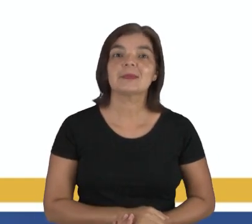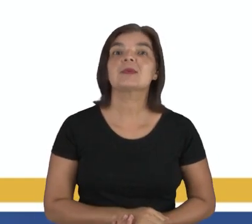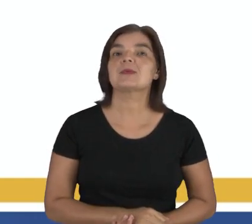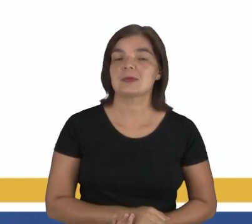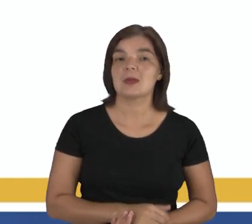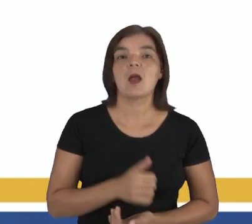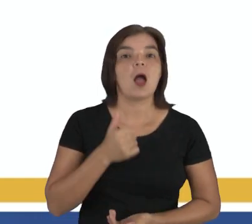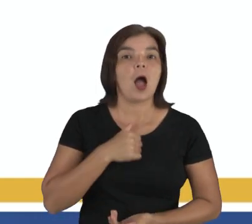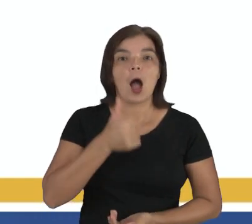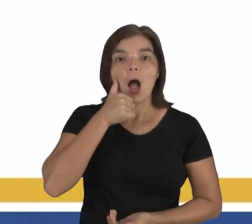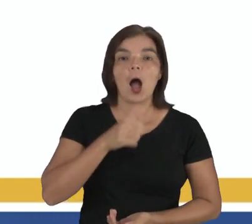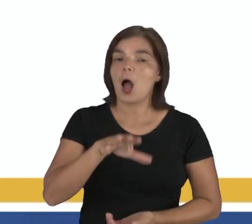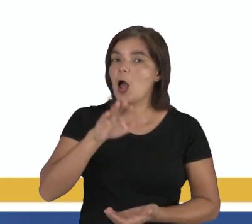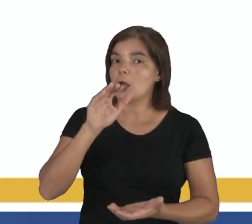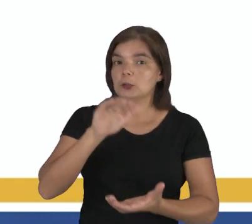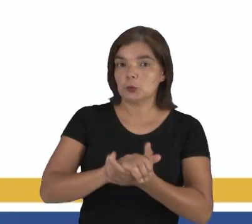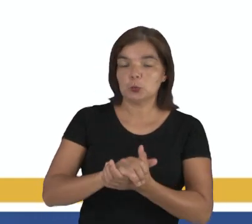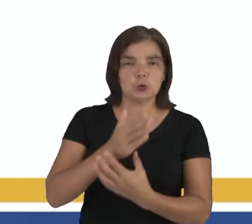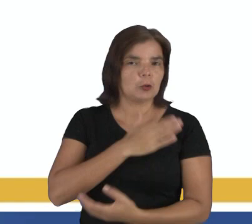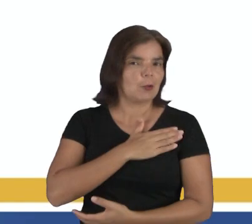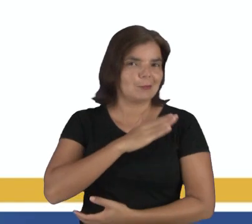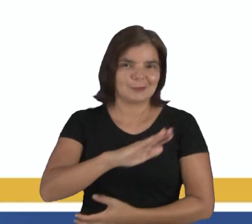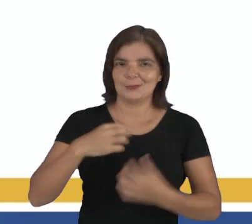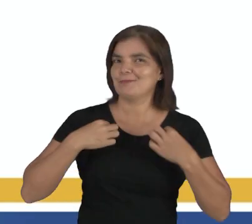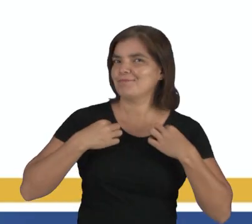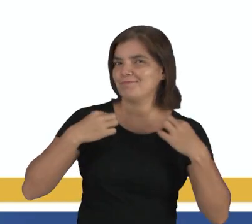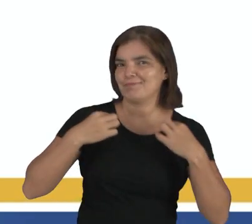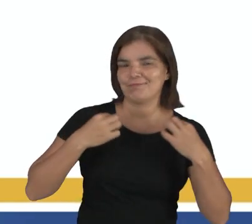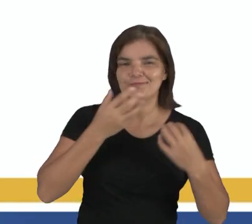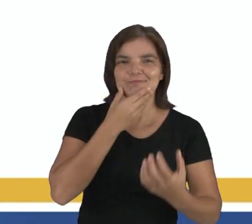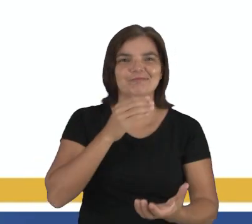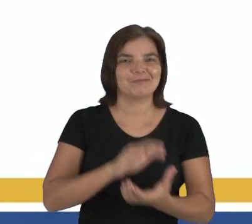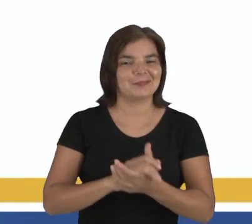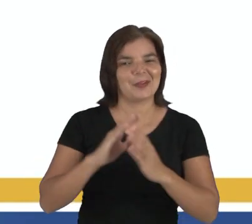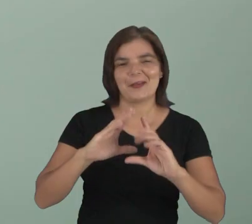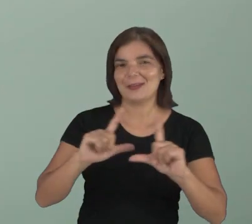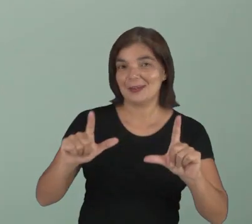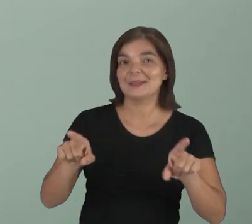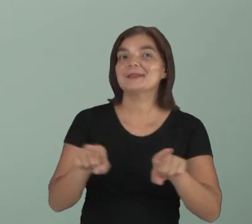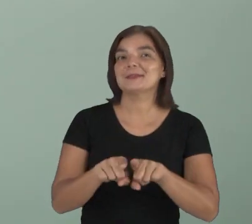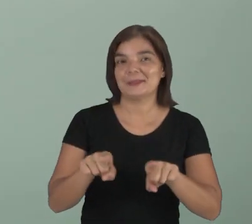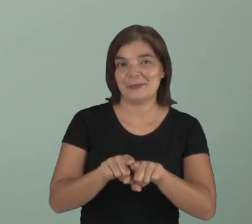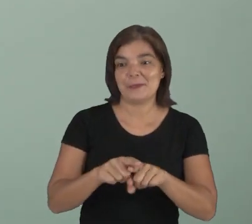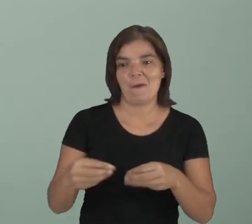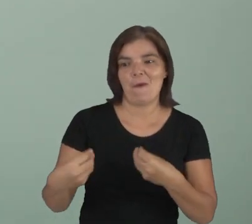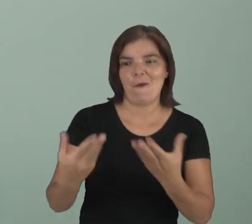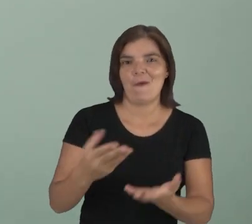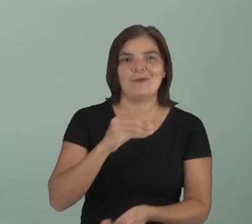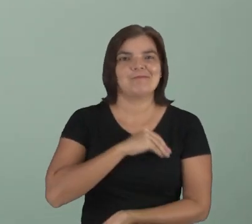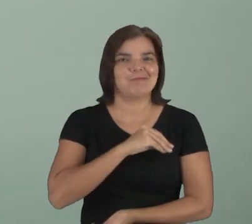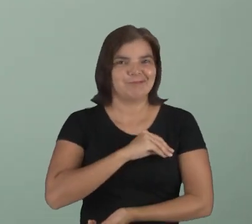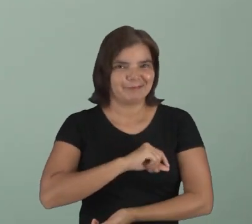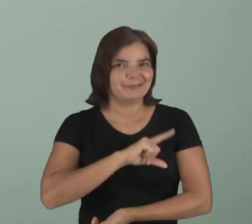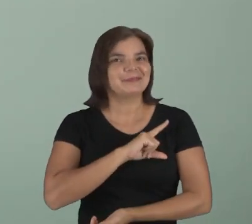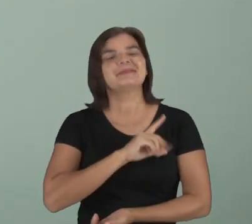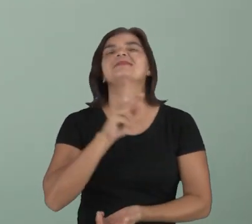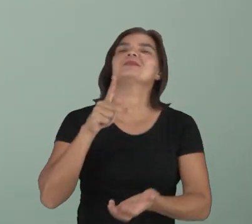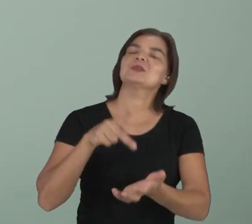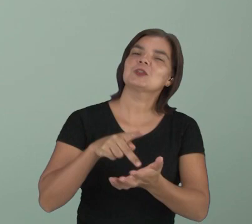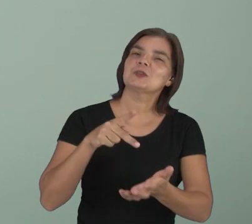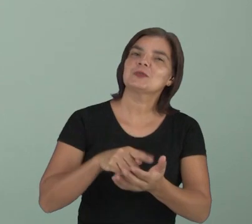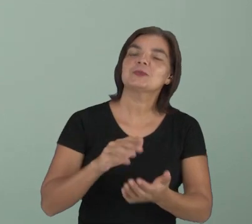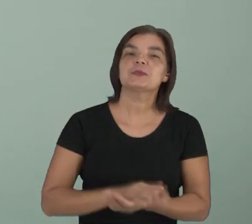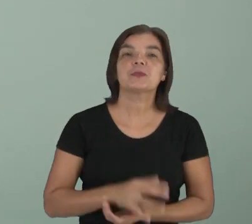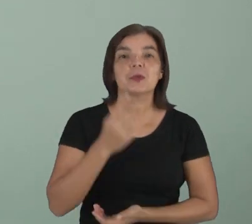A esposa não gostava da camisa do esposo. Olha, isso era evidente. É tanto que ela queria dar um aumento no salário, não é verdade?